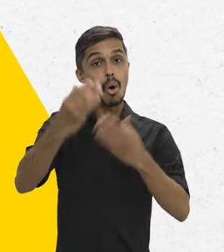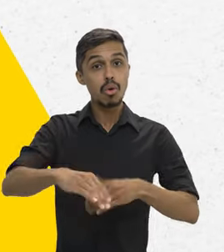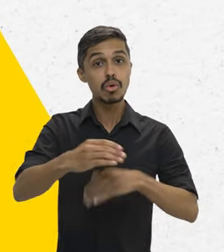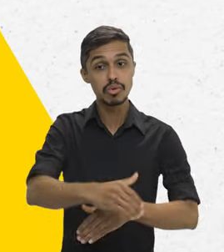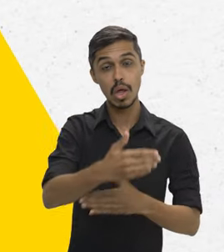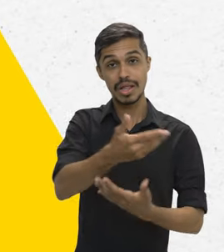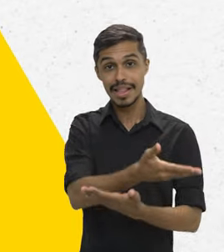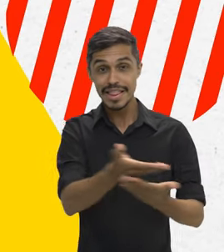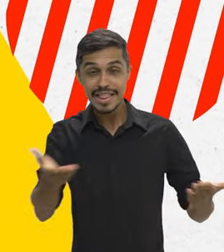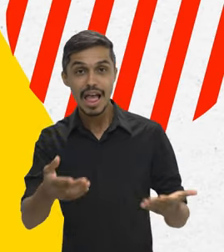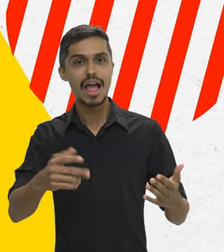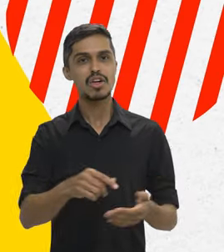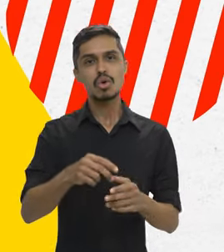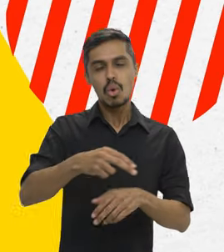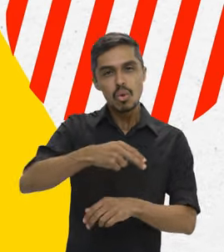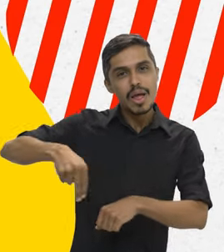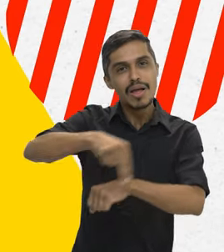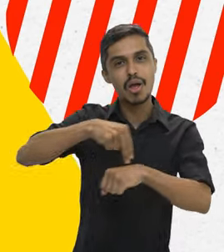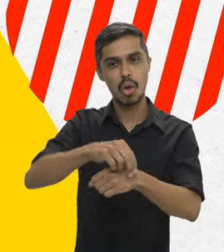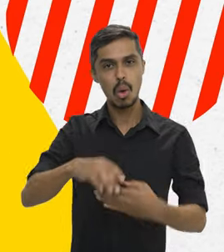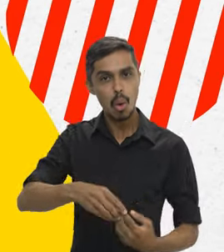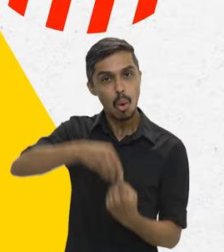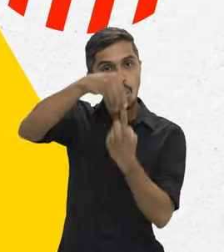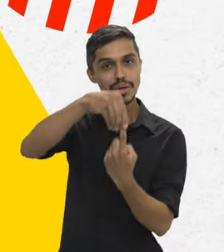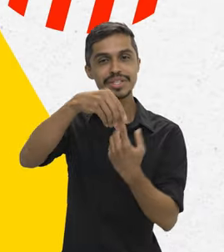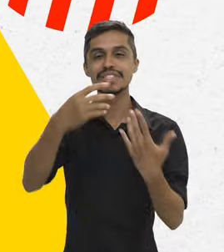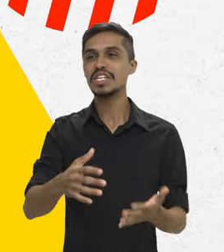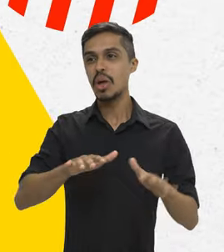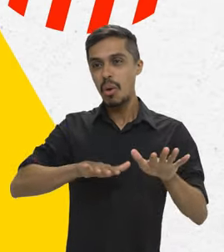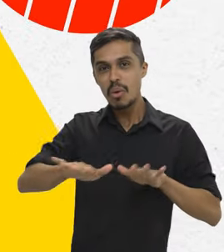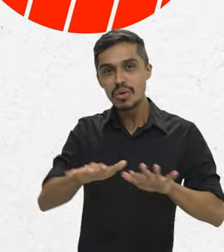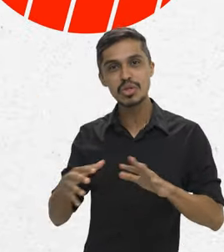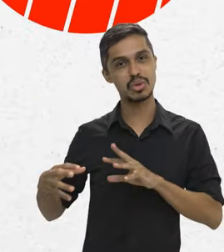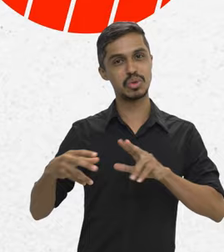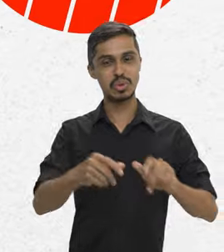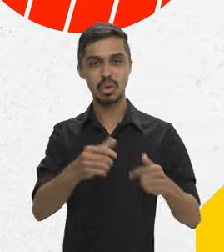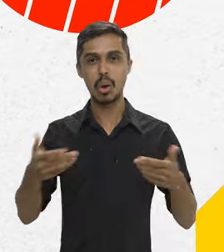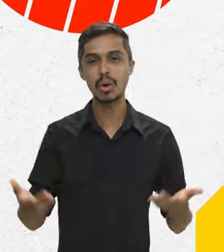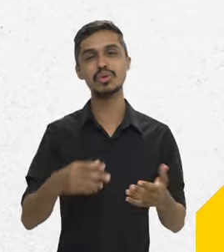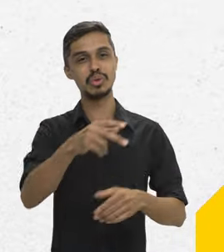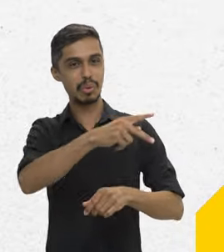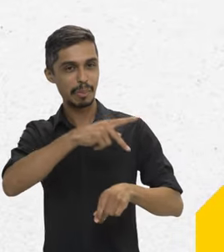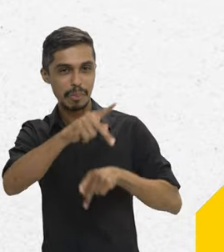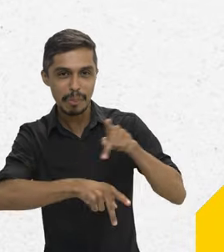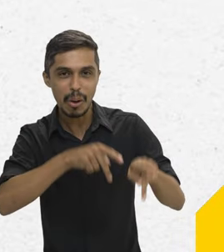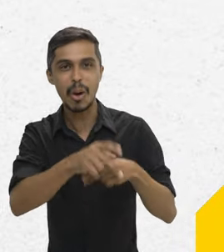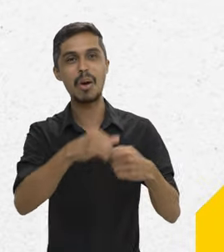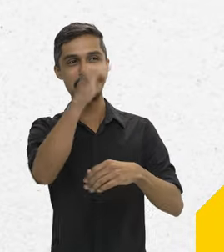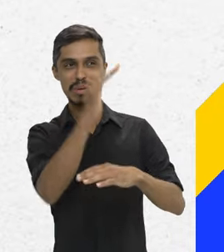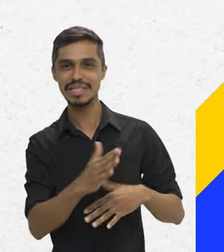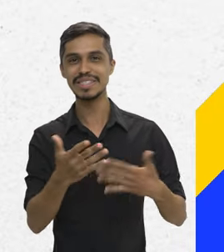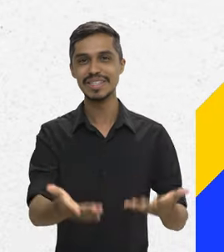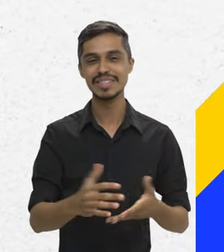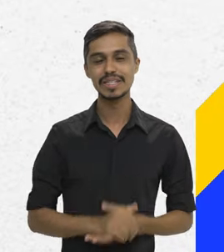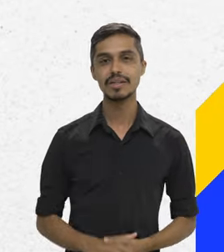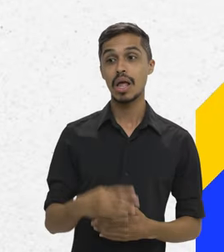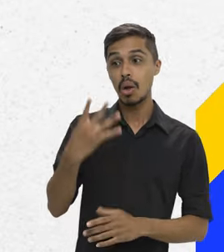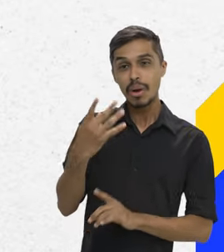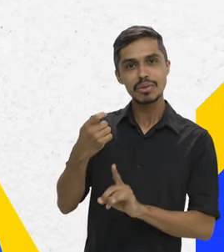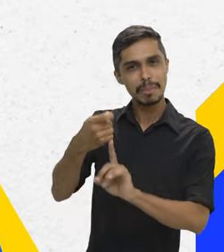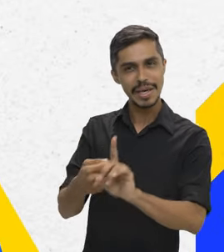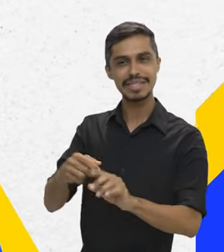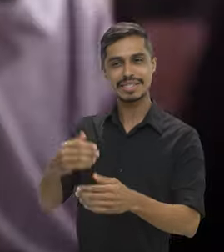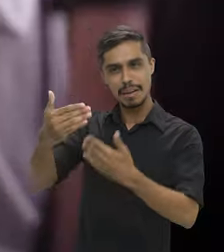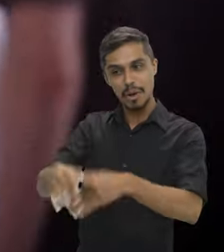O Concurso Público Nacional Unificado está mobilizando o país e tem muita gente se preparando. Há menos de quatro